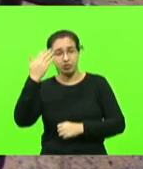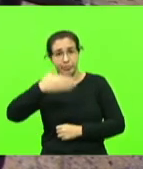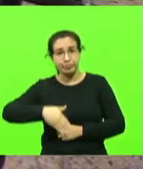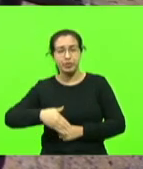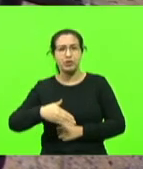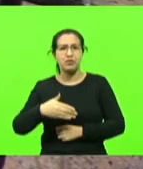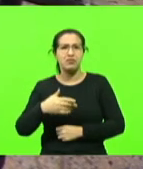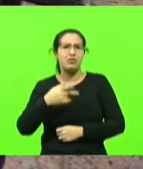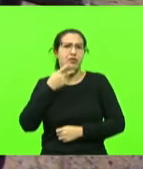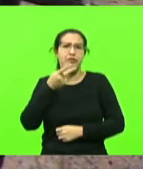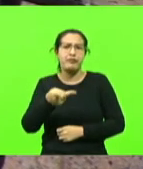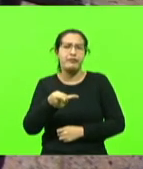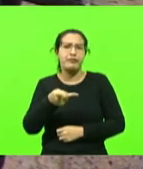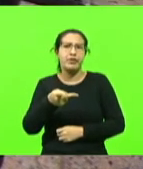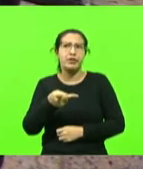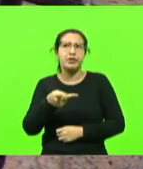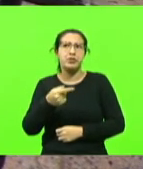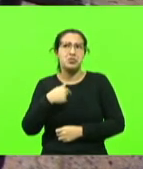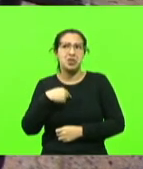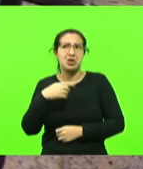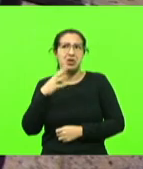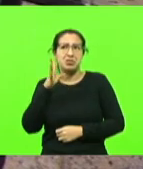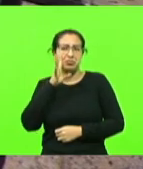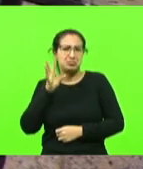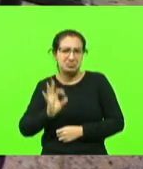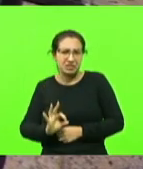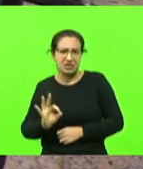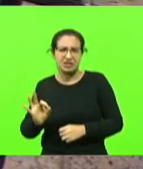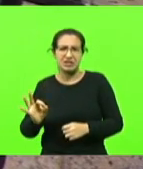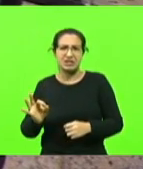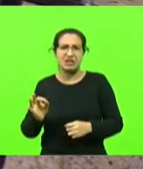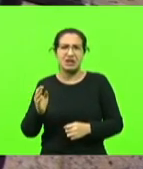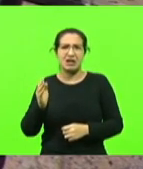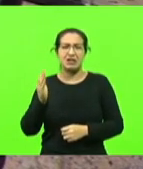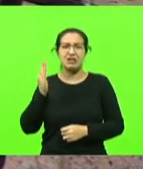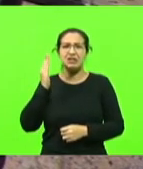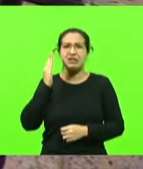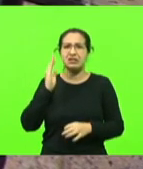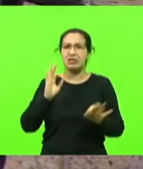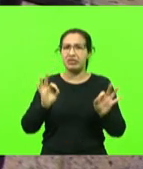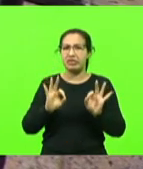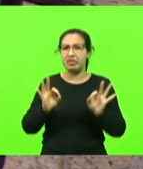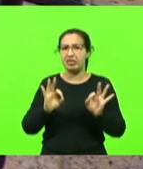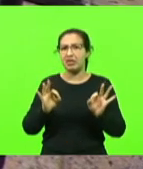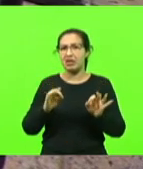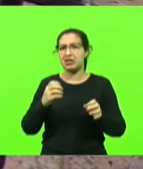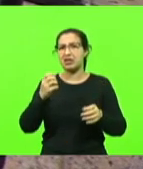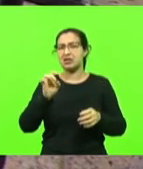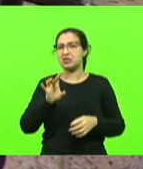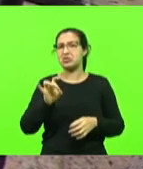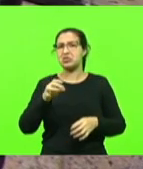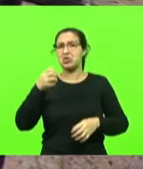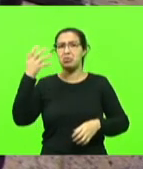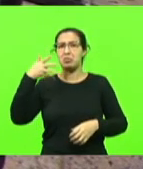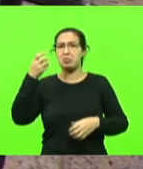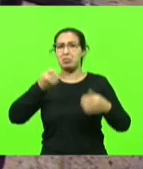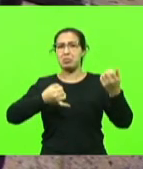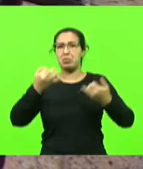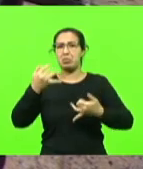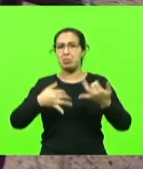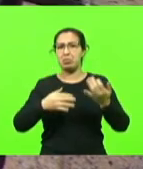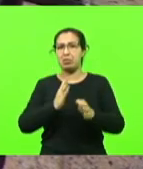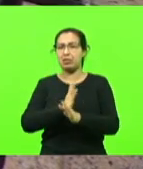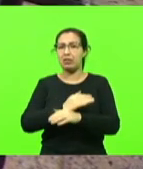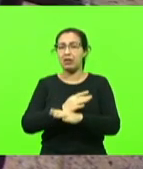como uma pessoa sem conhecimento de causa, como alguém com uma mera narrativa, um mero discurso, para